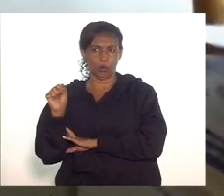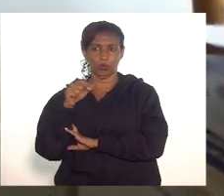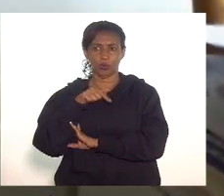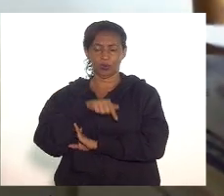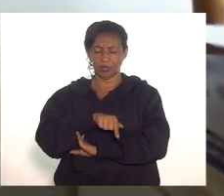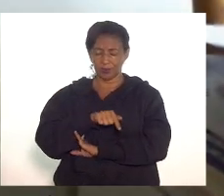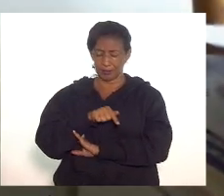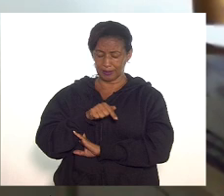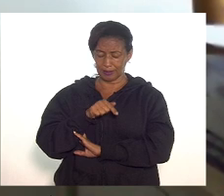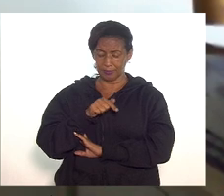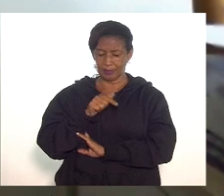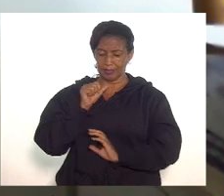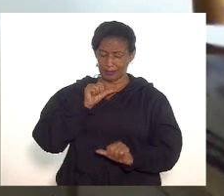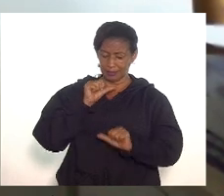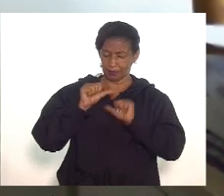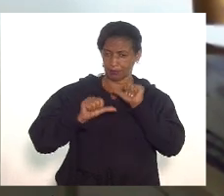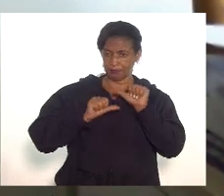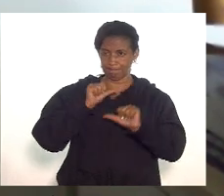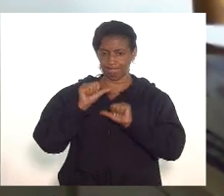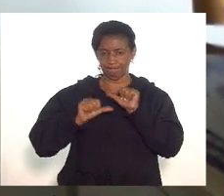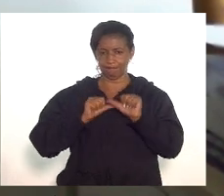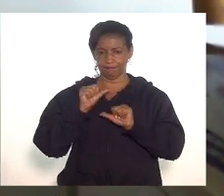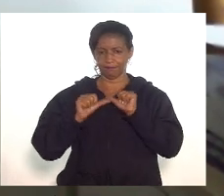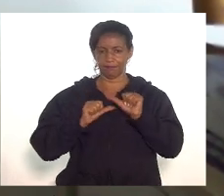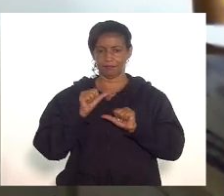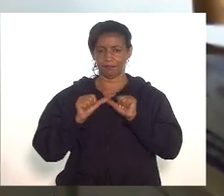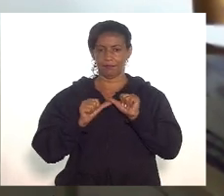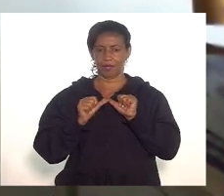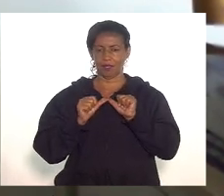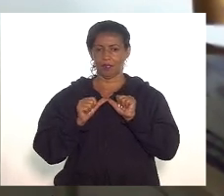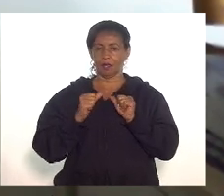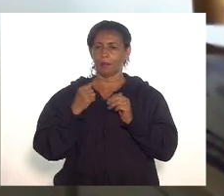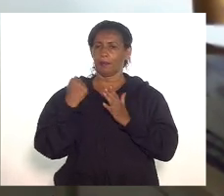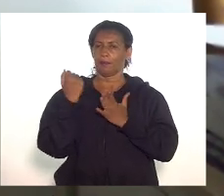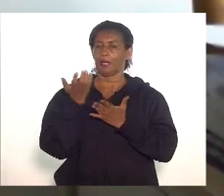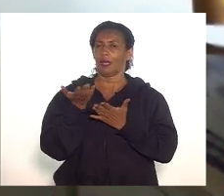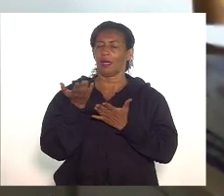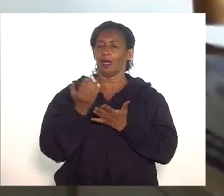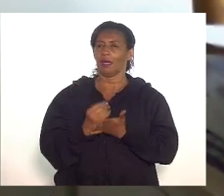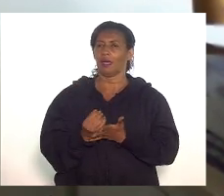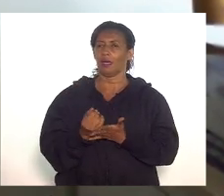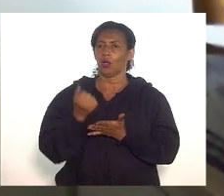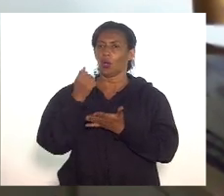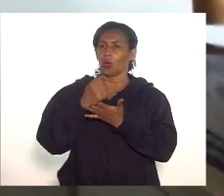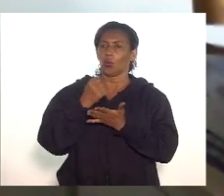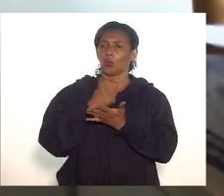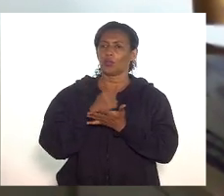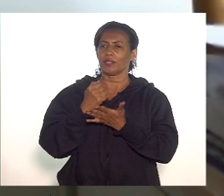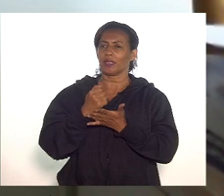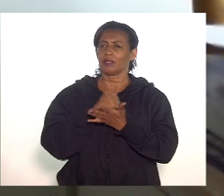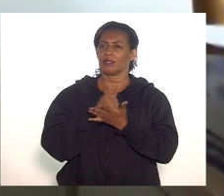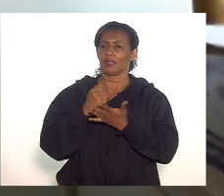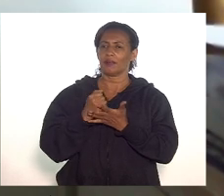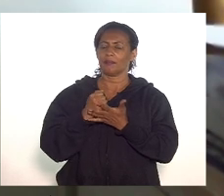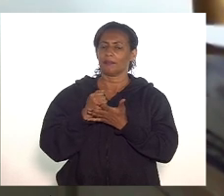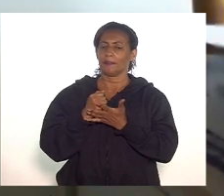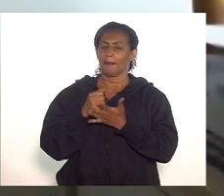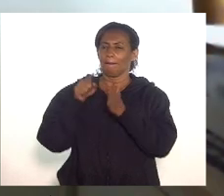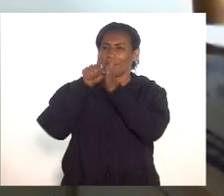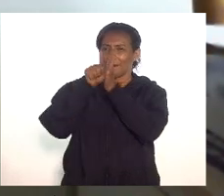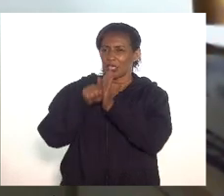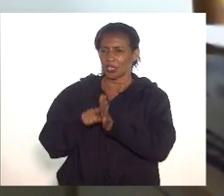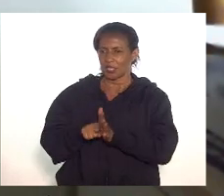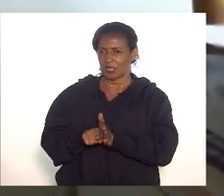pretende modificar para fazer a contratação temporária de pesquisadores que não são do